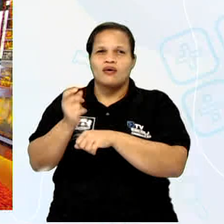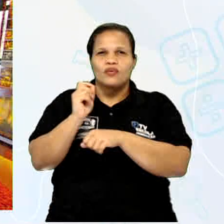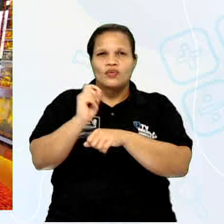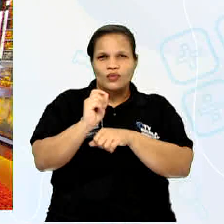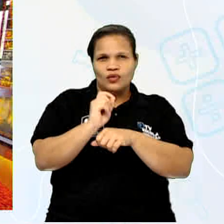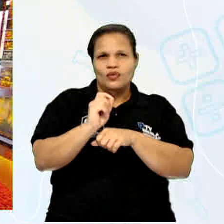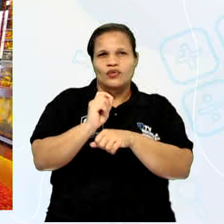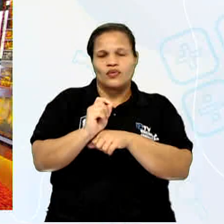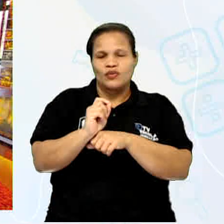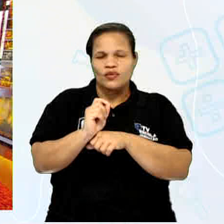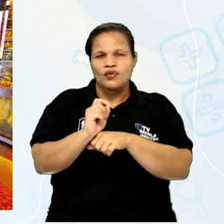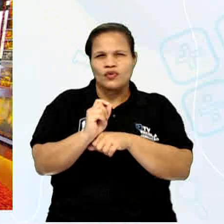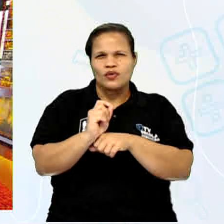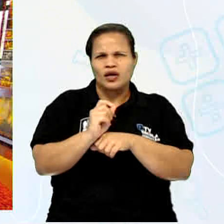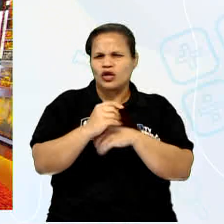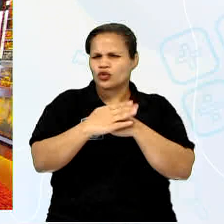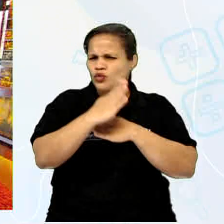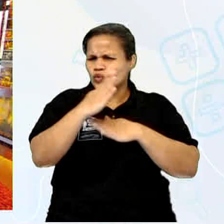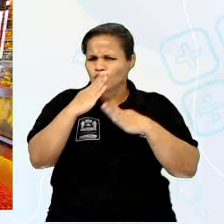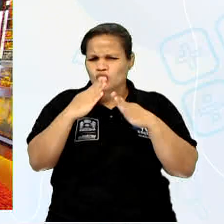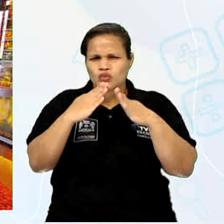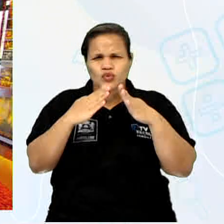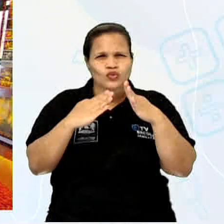Carnaval Recifense durante todo o ano.